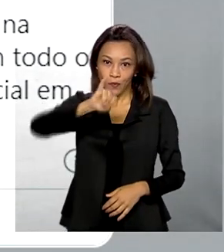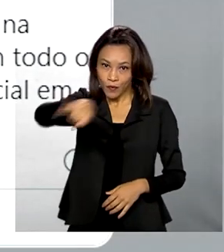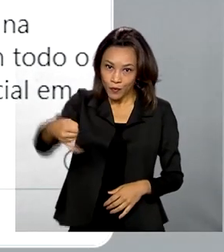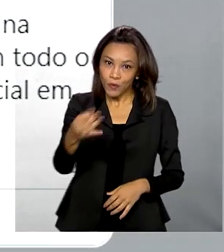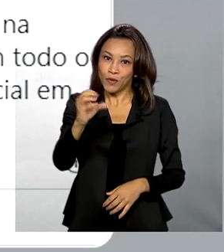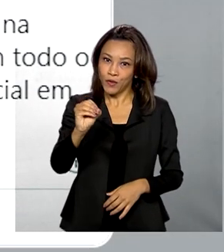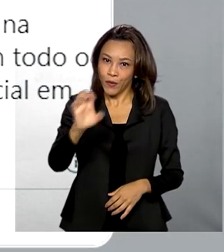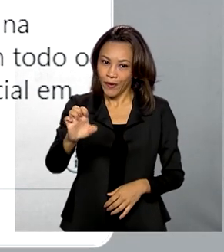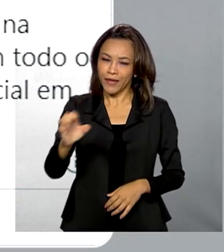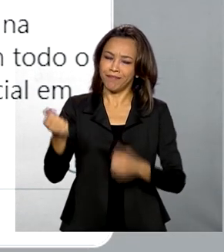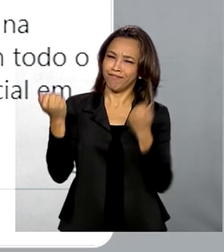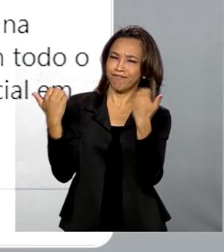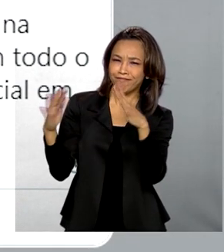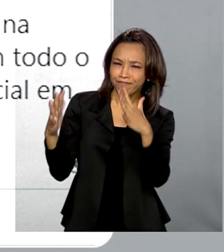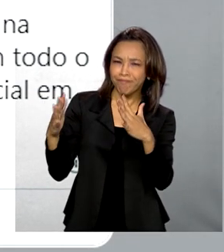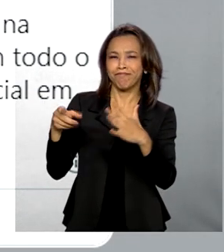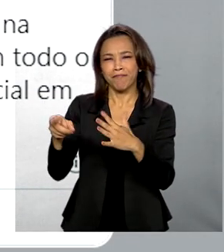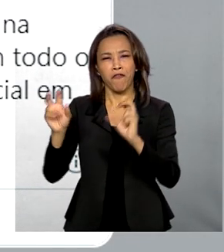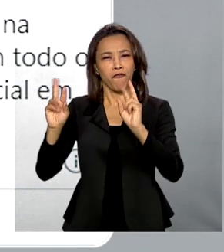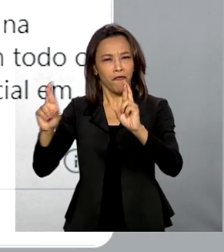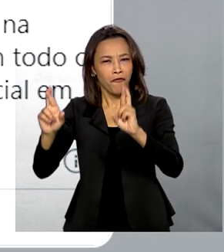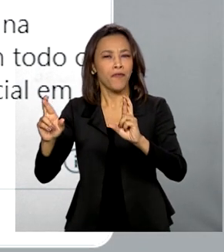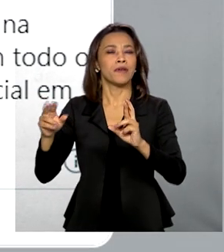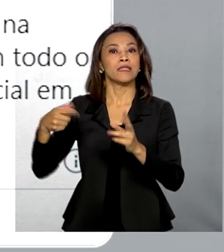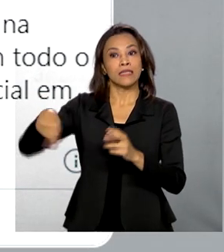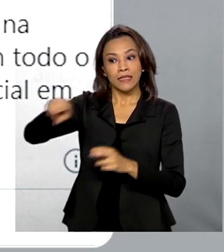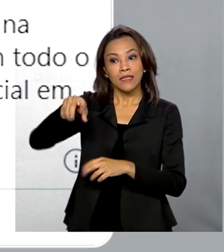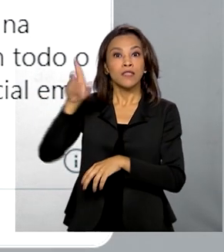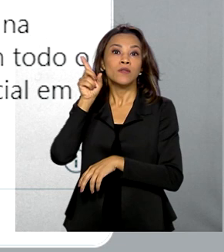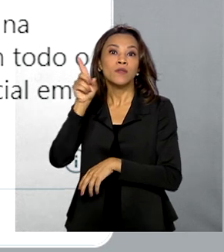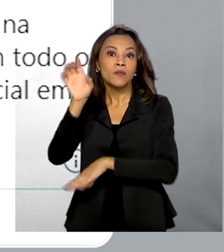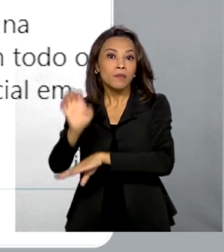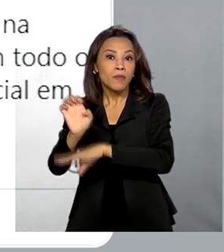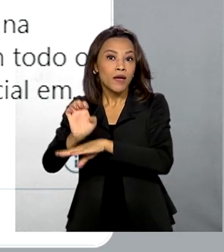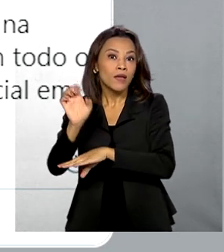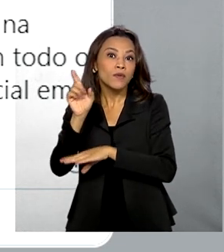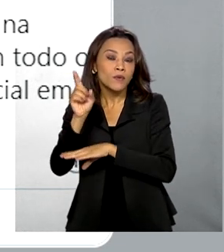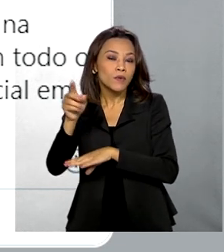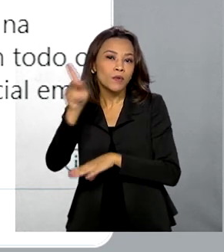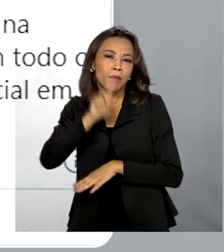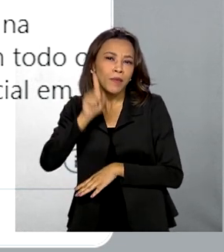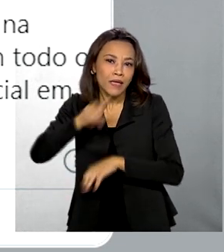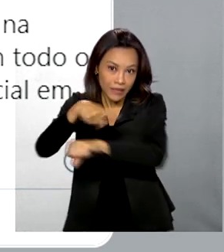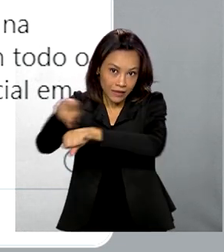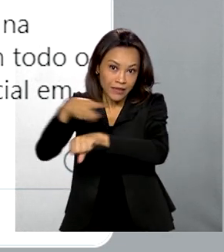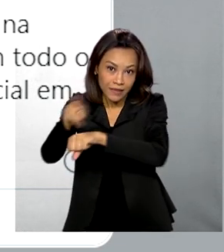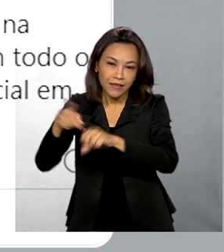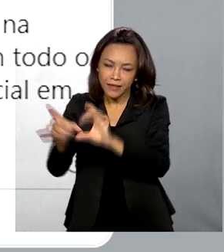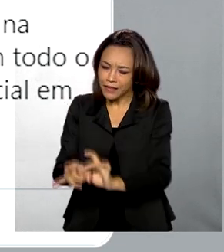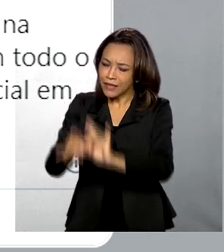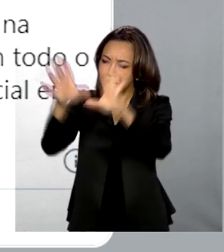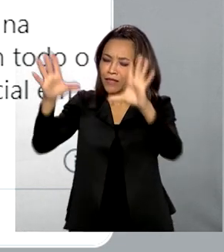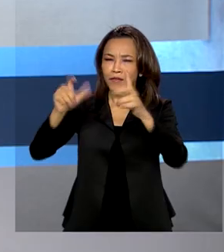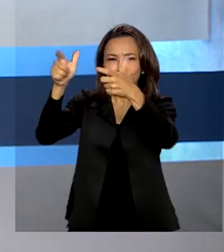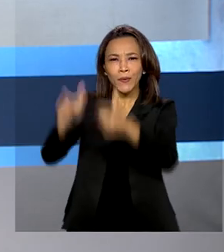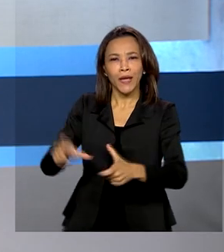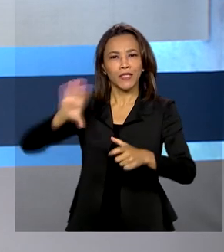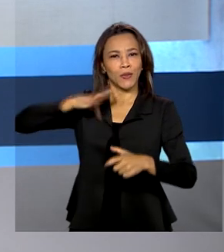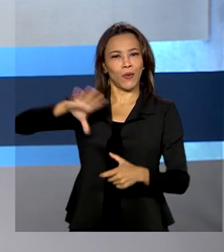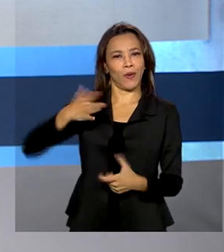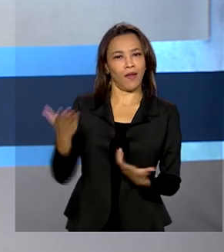desejou os melhores votos e a esperança de que os Estados Unidos sigam sendo a terra dos livres e o lar dos corajosos.